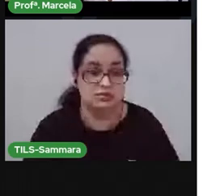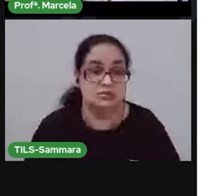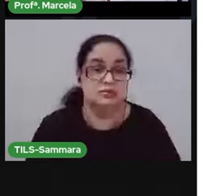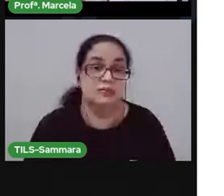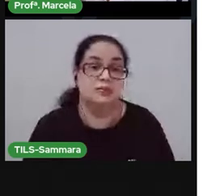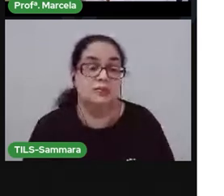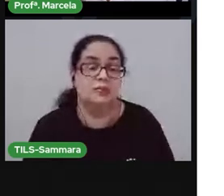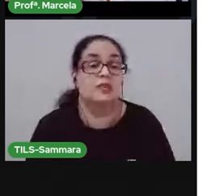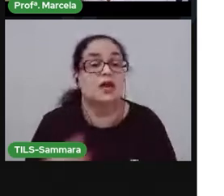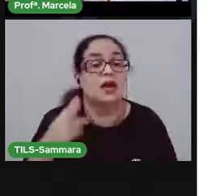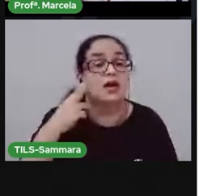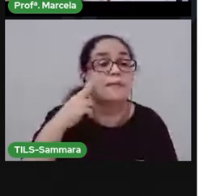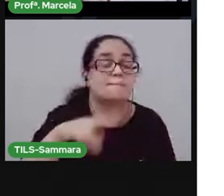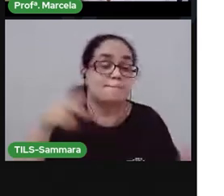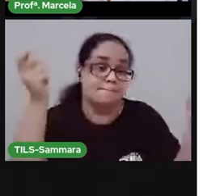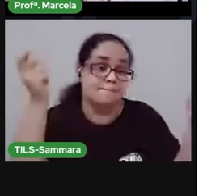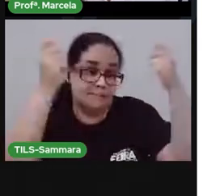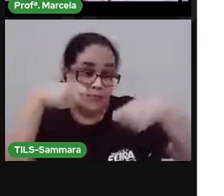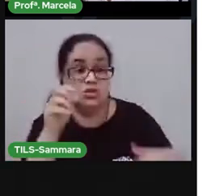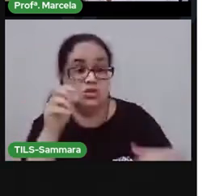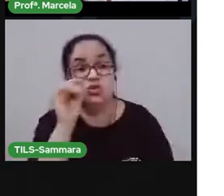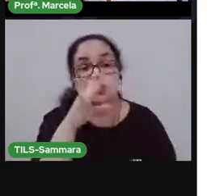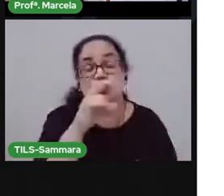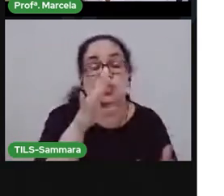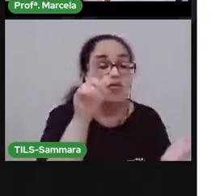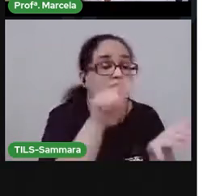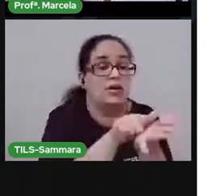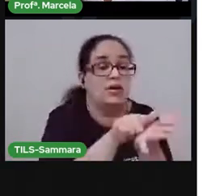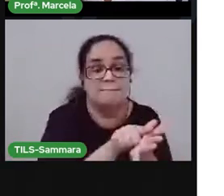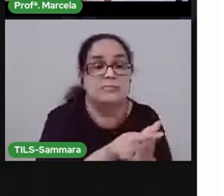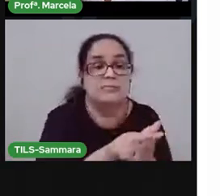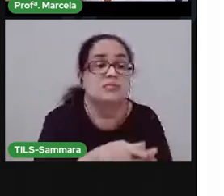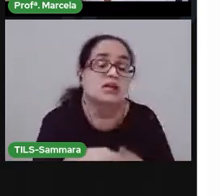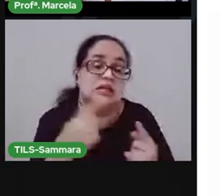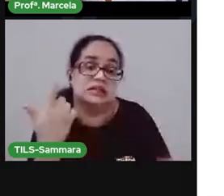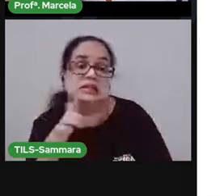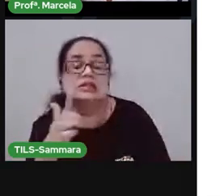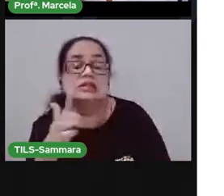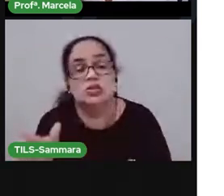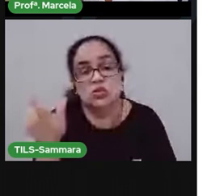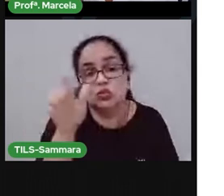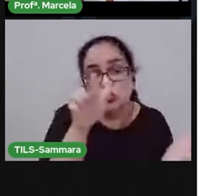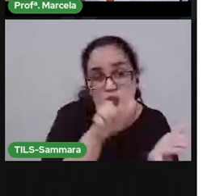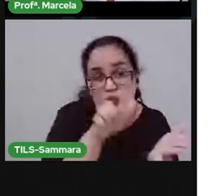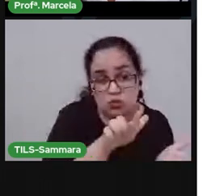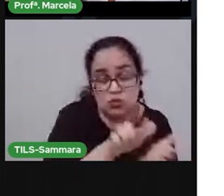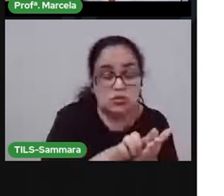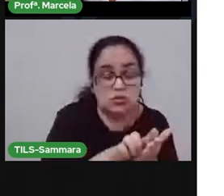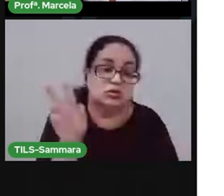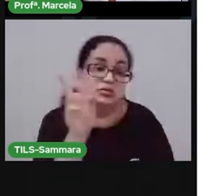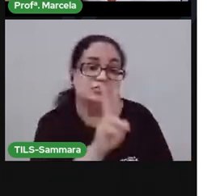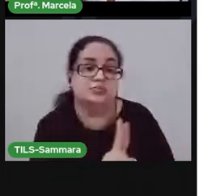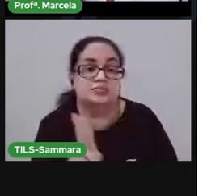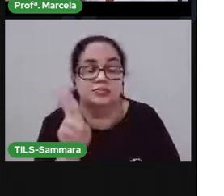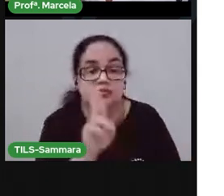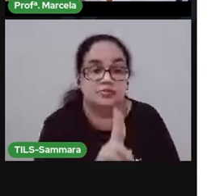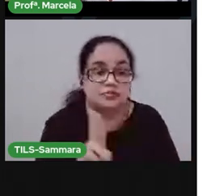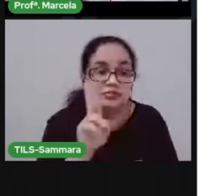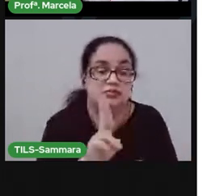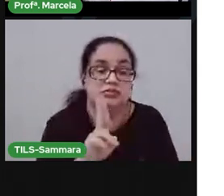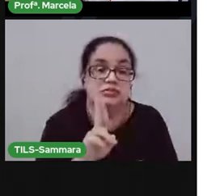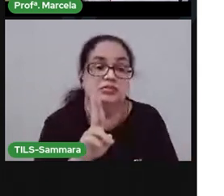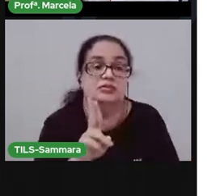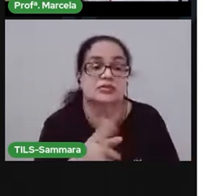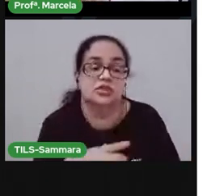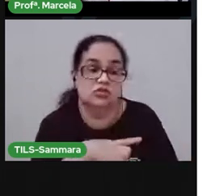Então, você vai precisar só de uma folha de papel. Se você tiver uma folha aí que já foi utilizada, é essa que